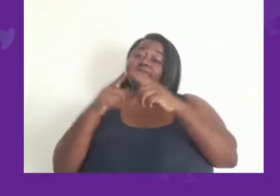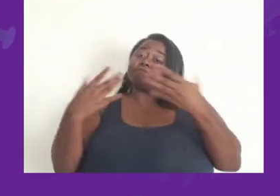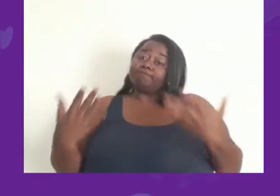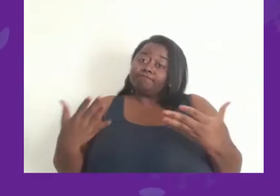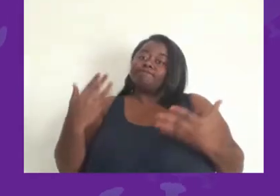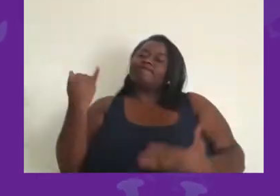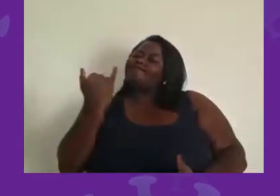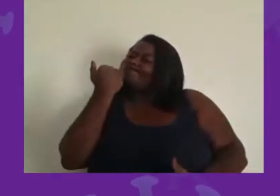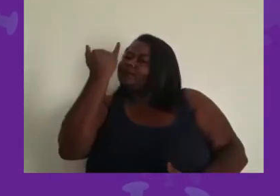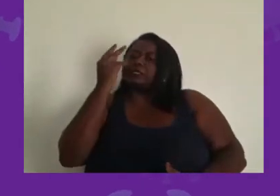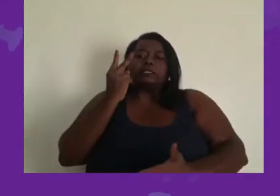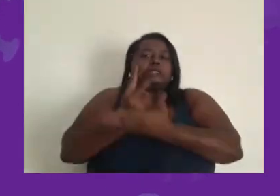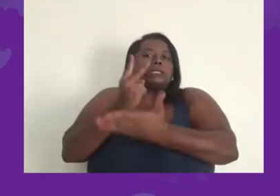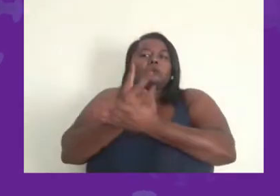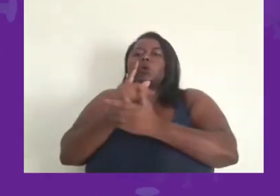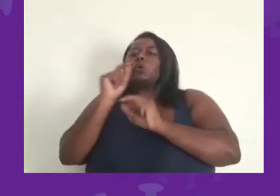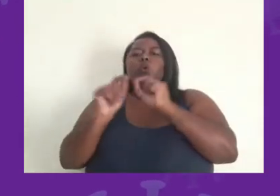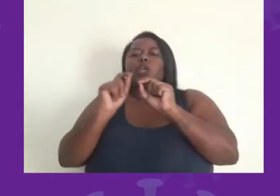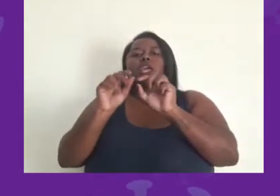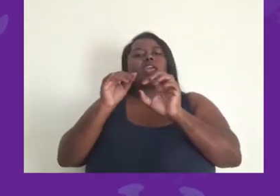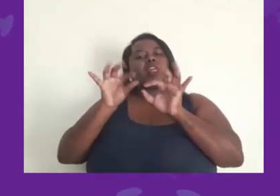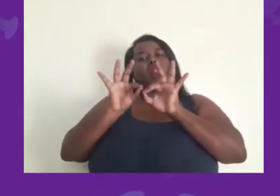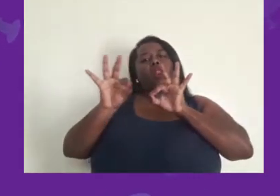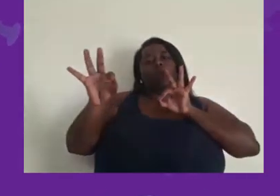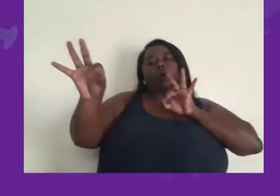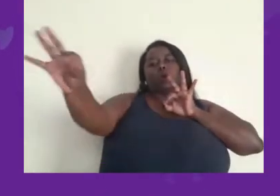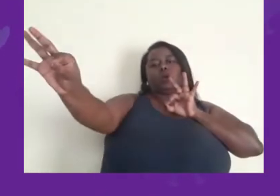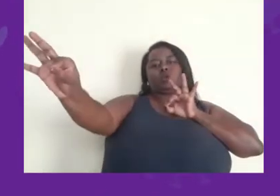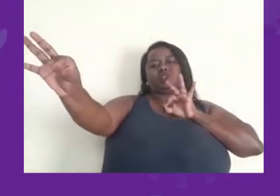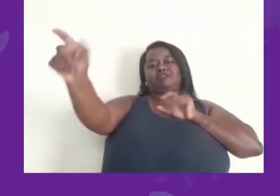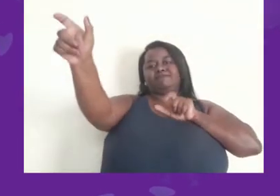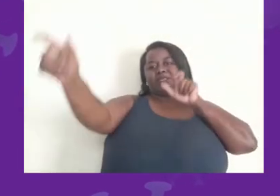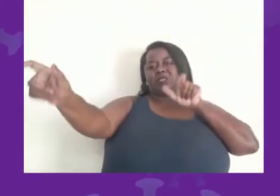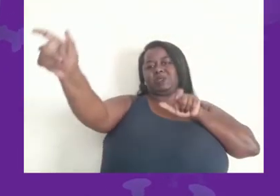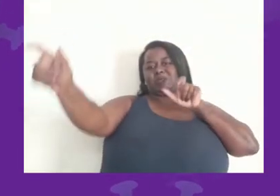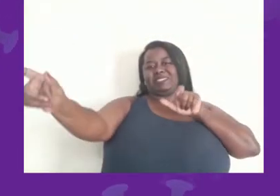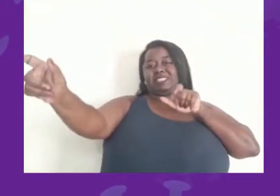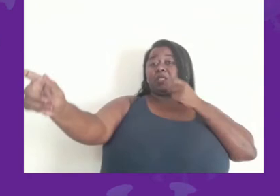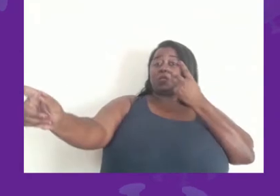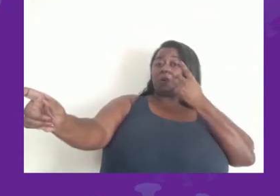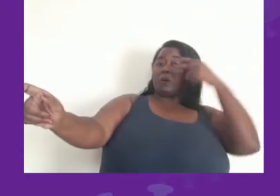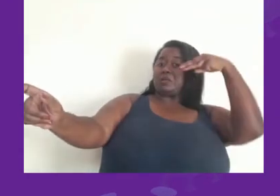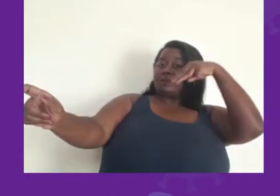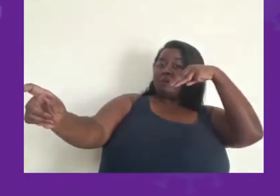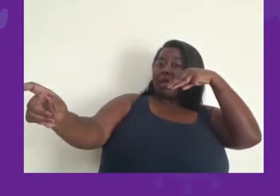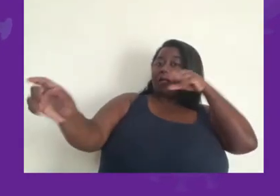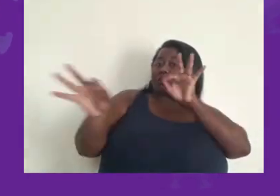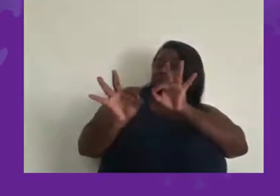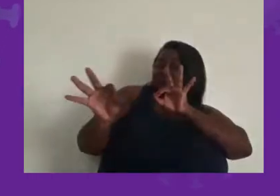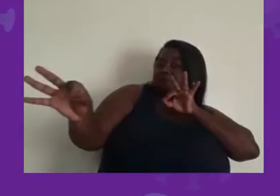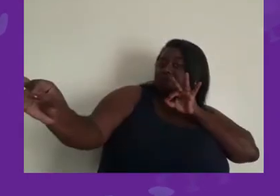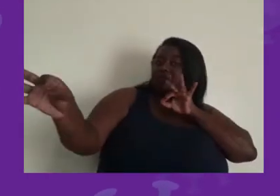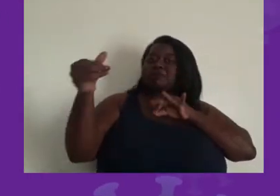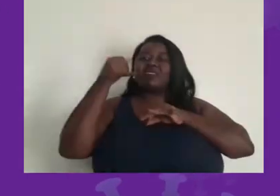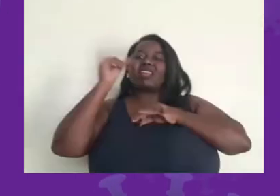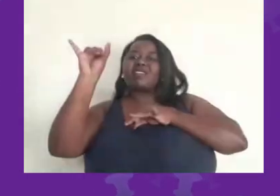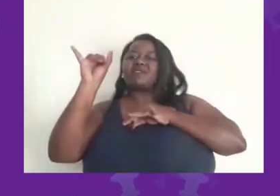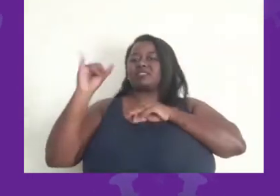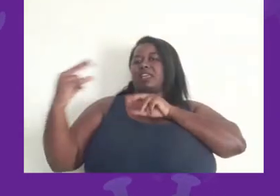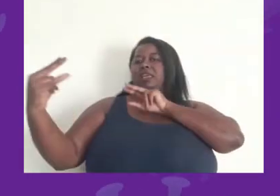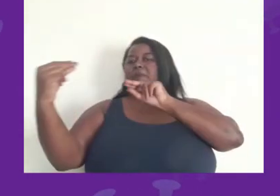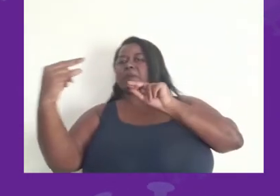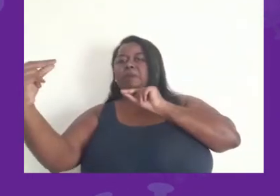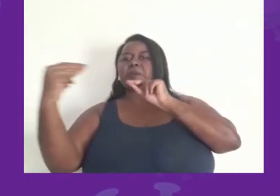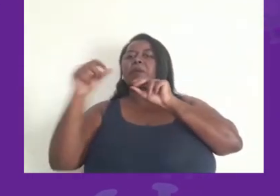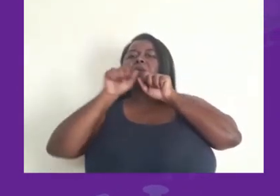forma, é importante a gente ficar sempre longe uns dos outros, pelo menos dois metros de distância, para evitar que a saliva de um alcance o